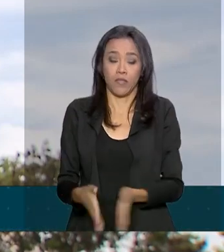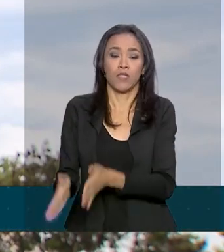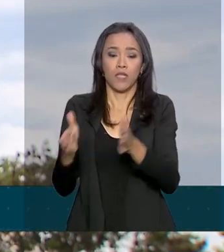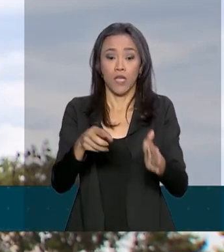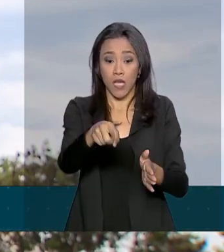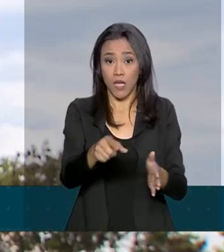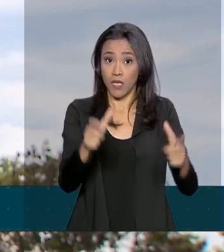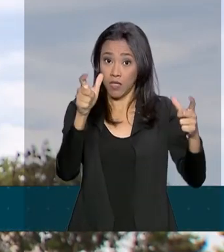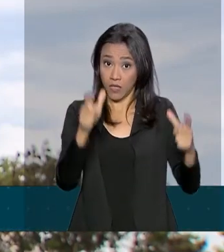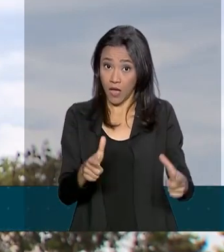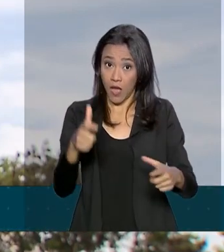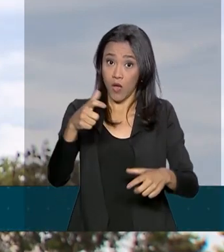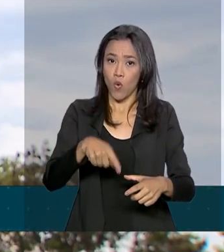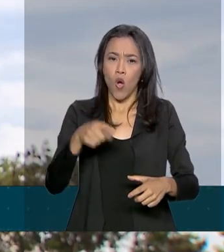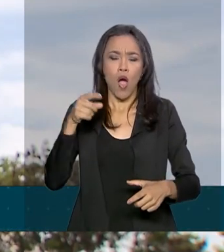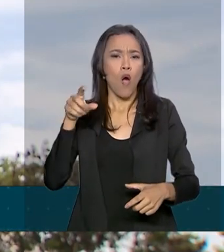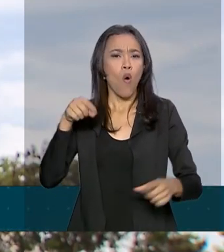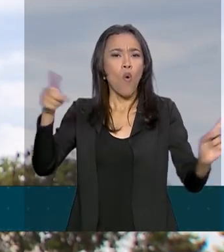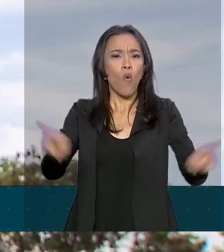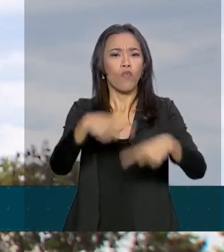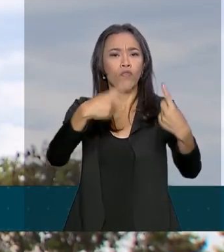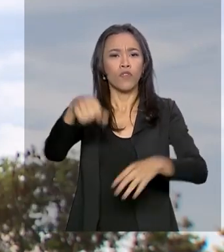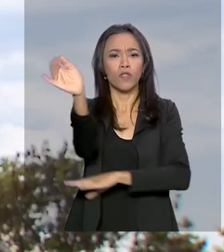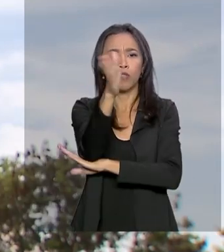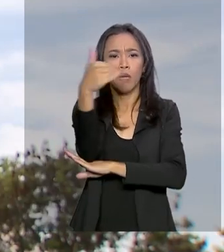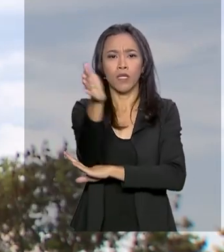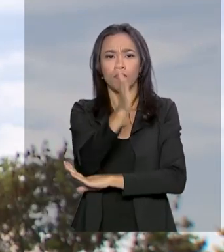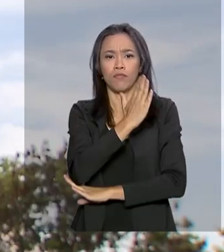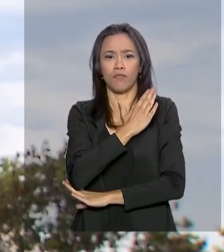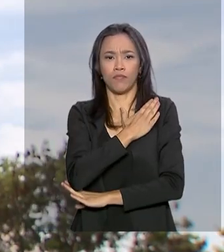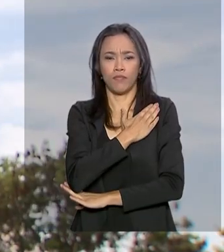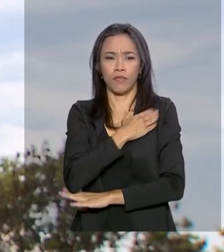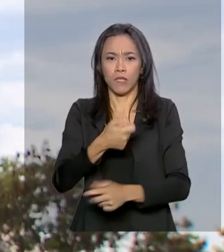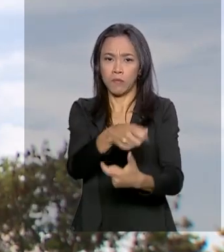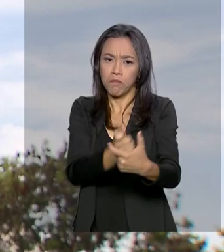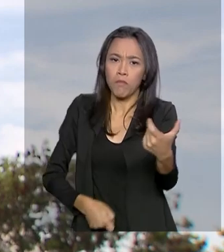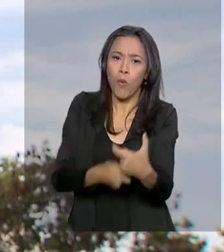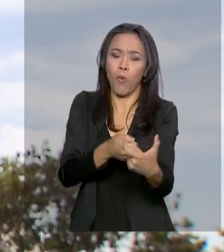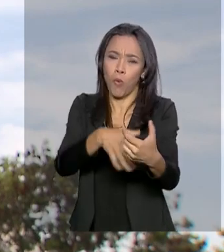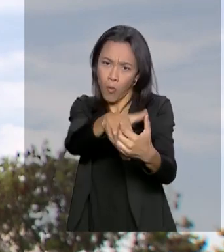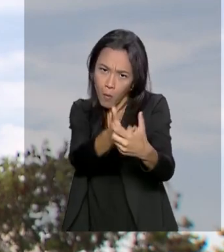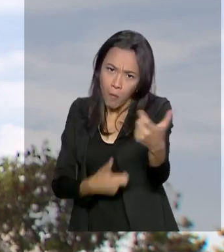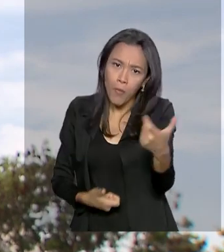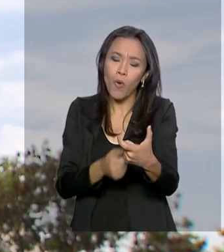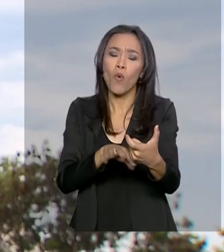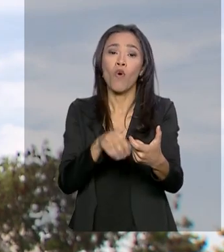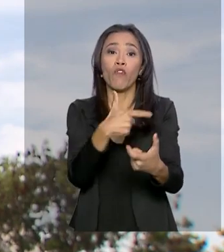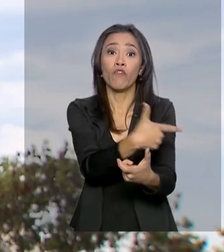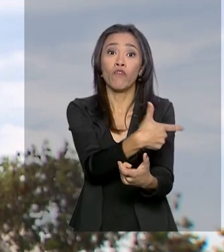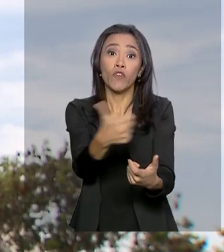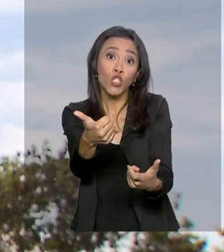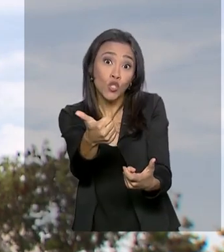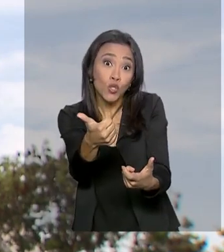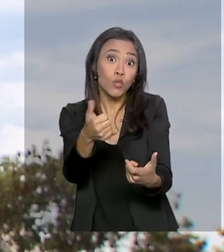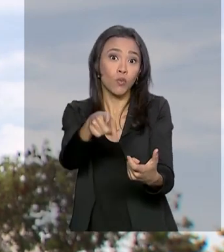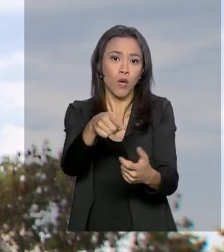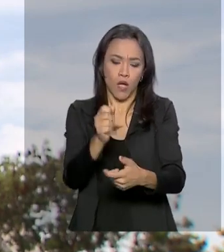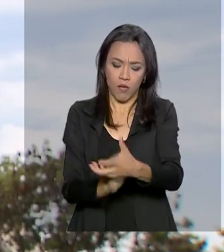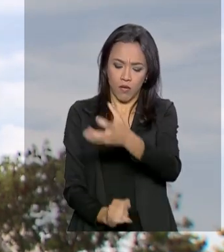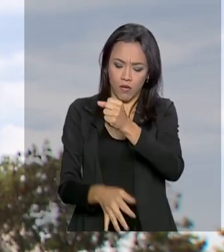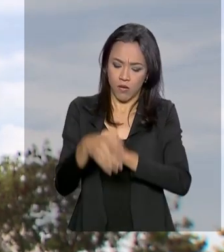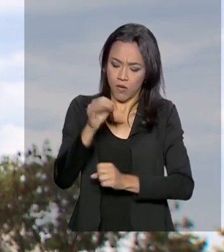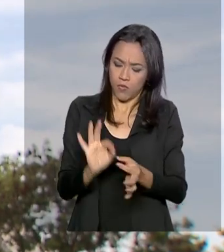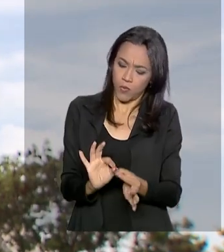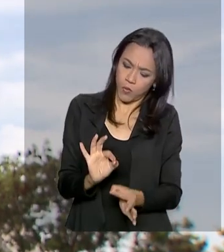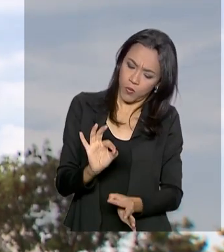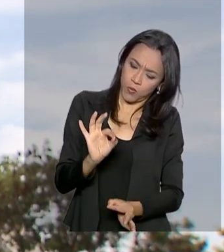cerimônia. Ao som do hino nacional e com a salva de 21 tiros de canhão, uma nova bandeira é achada a uma altura de